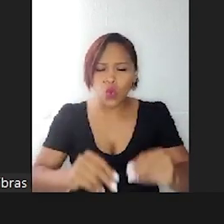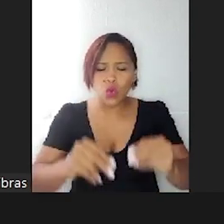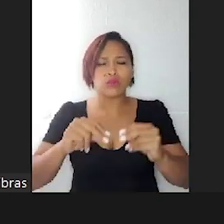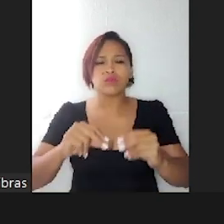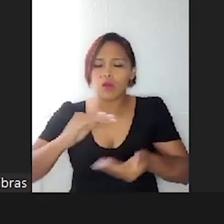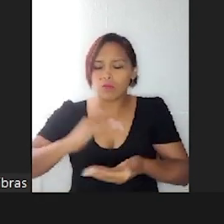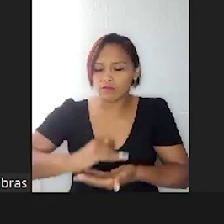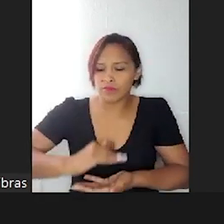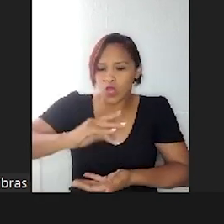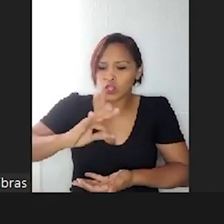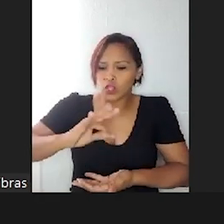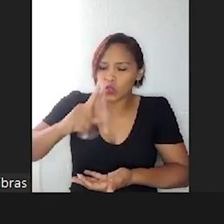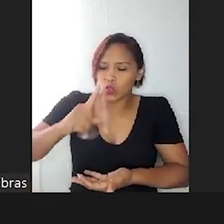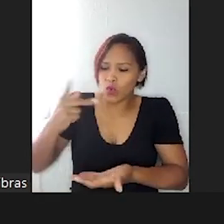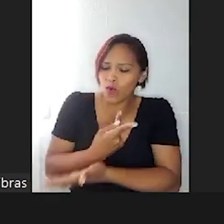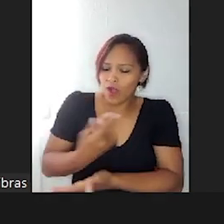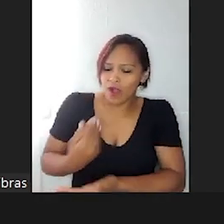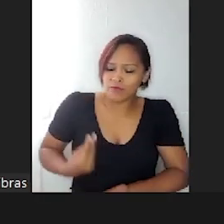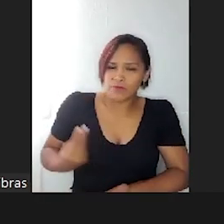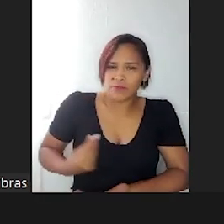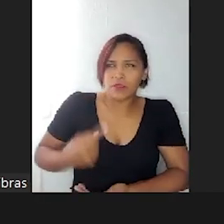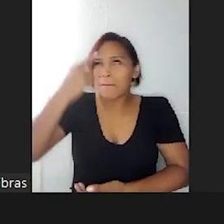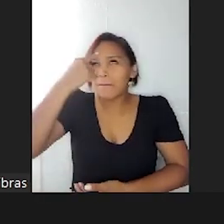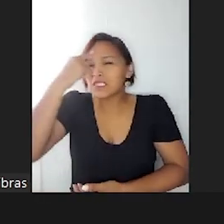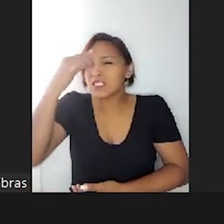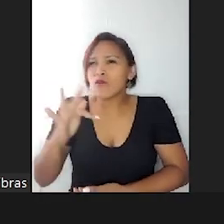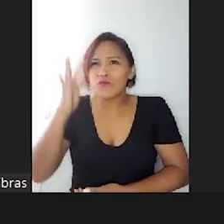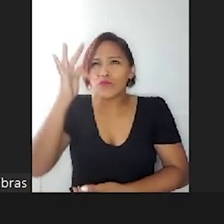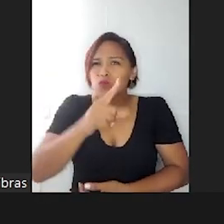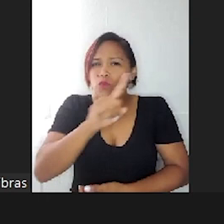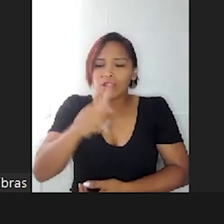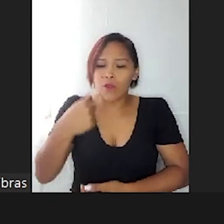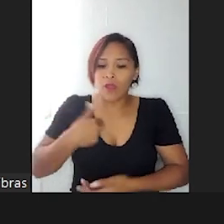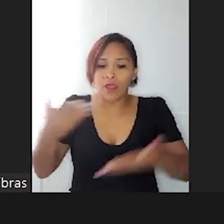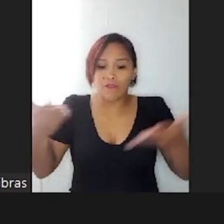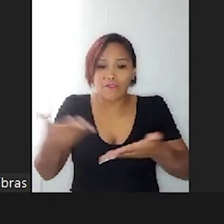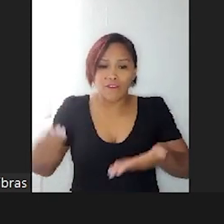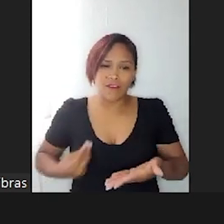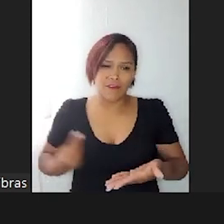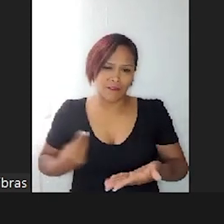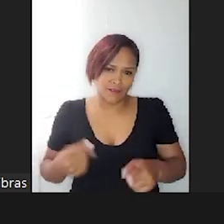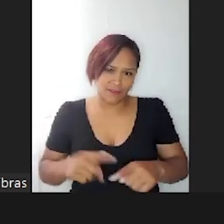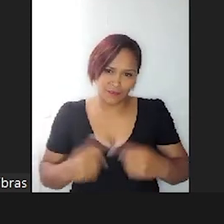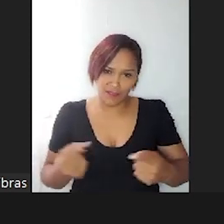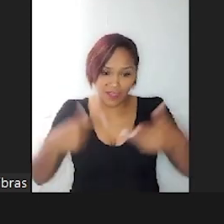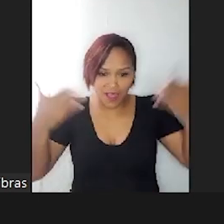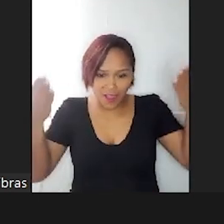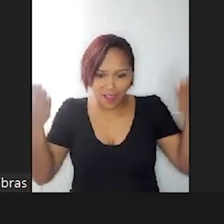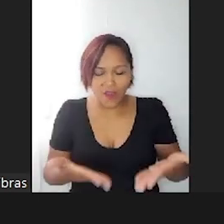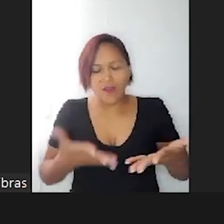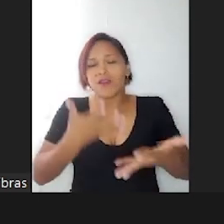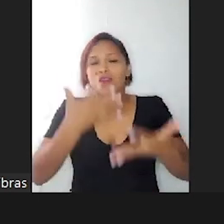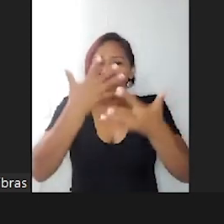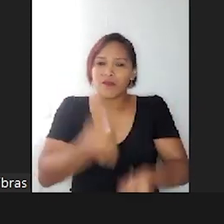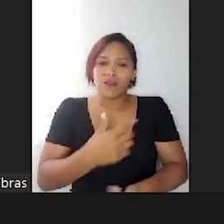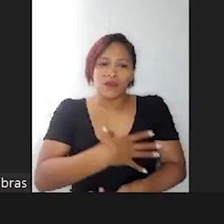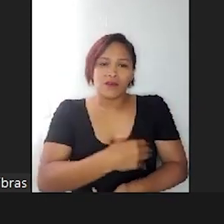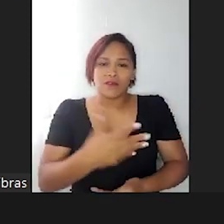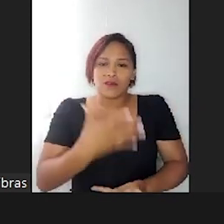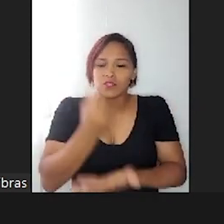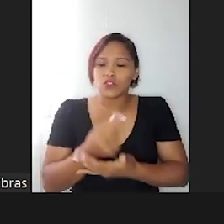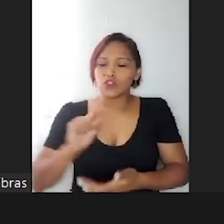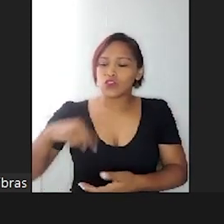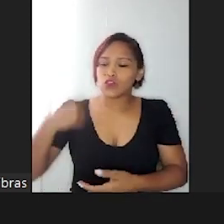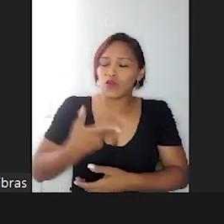quero ficar com você, eu não quero pensar no amanhã, eu quero viver o presente. E, na hora, ele me aceitou de volta, na